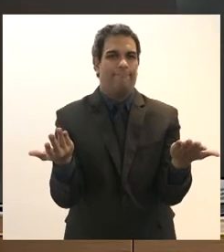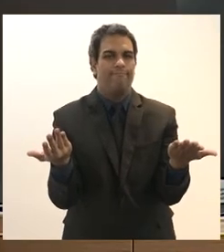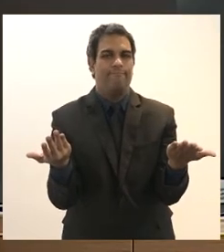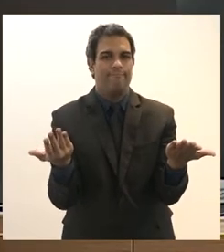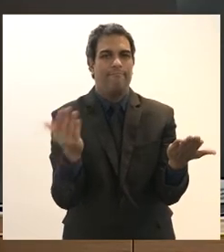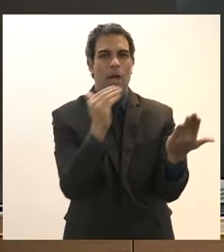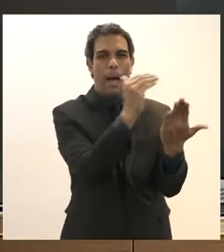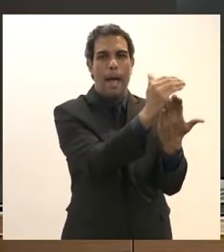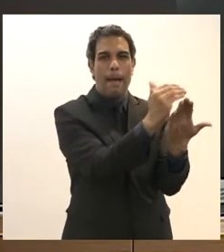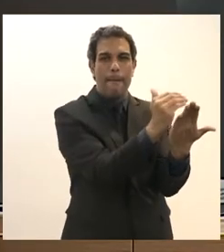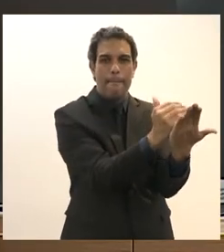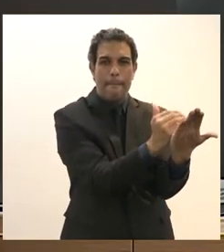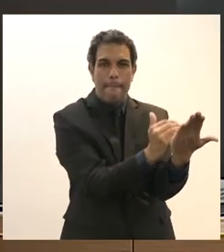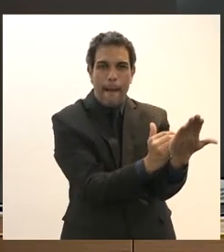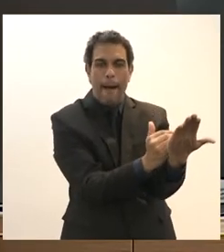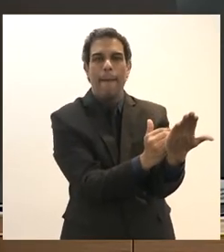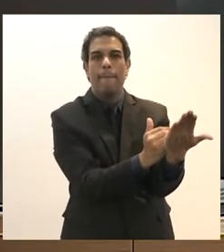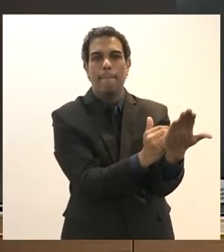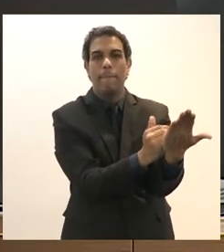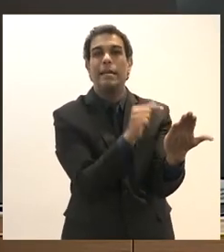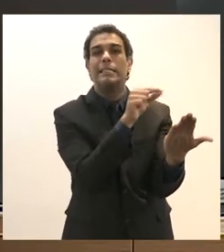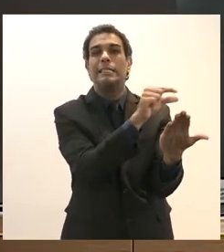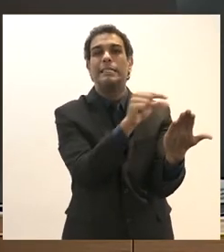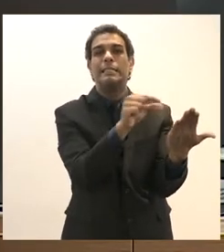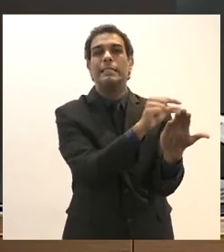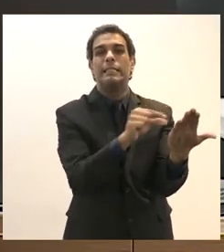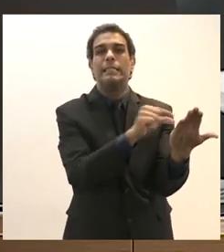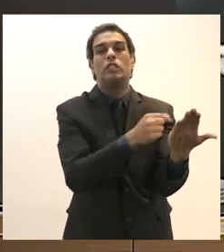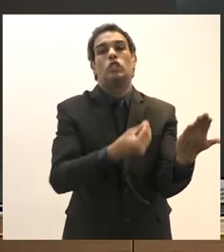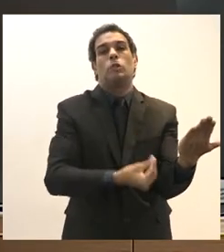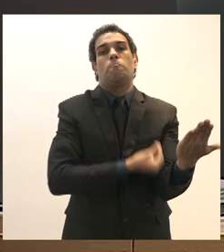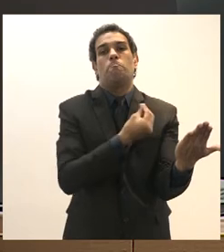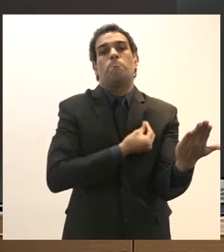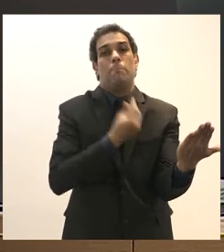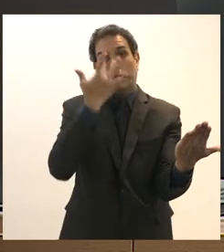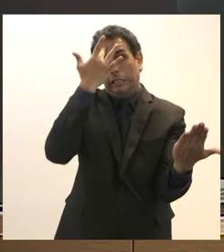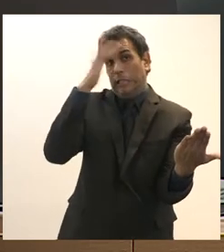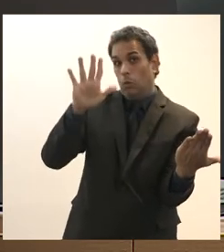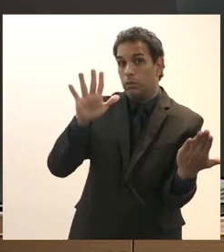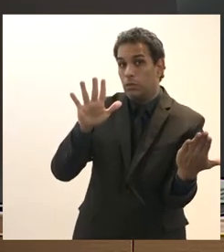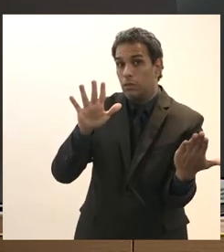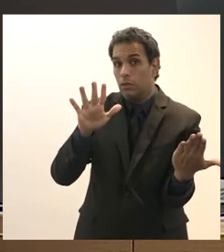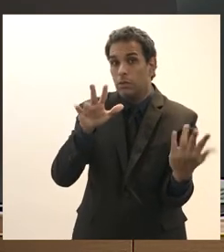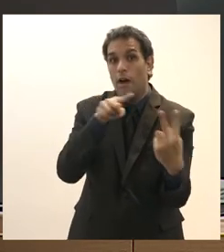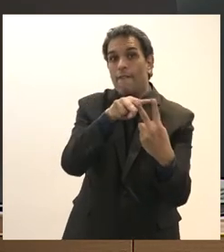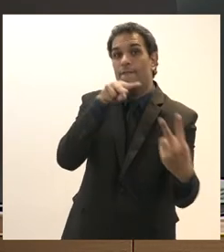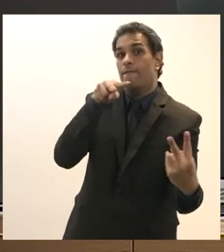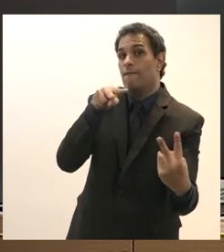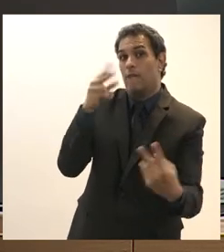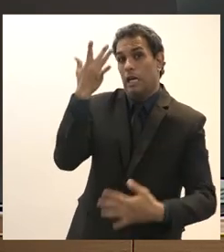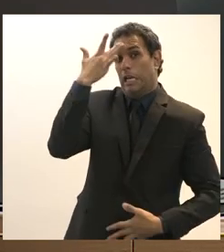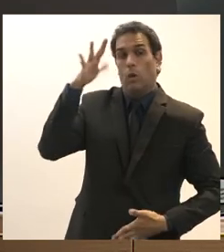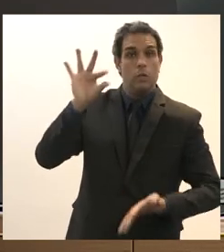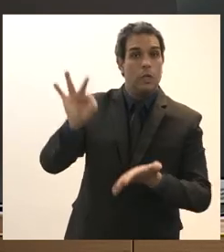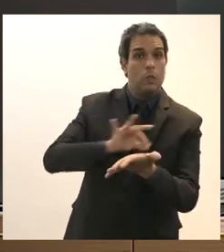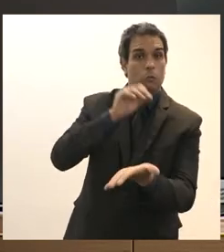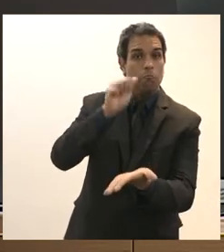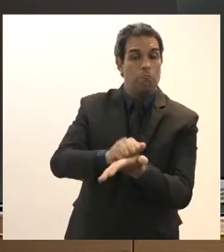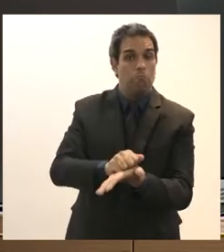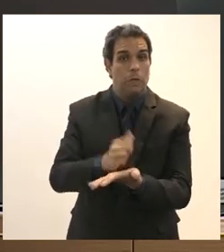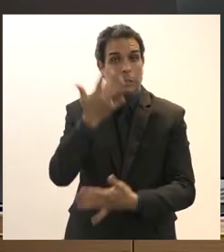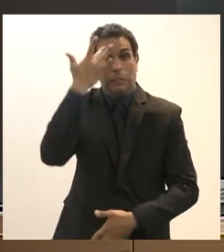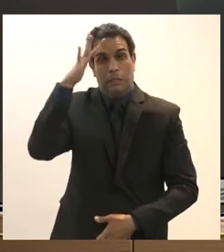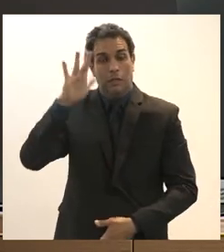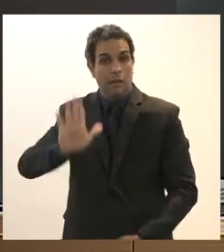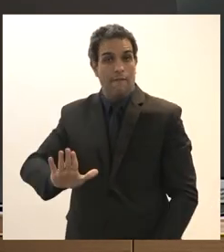participantes não sei se tem mais alguém que não tenha feito uso da palavra e